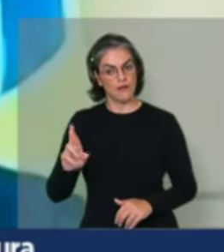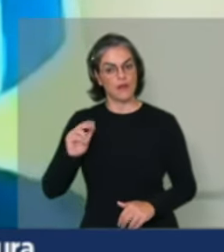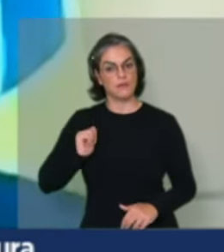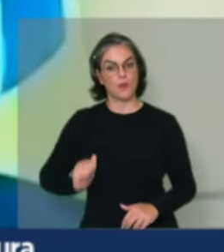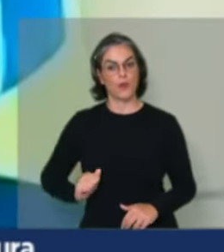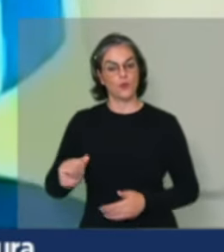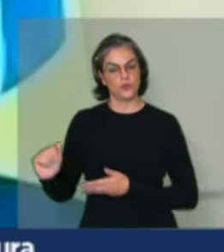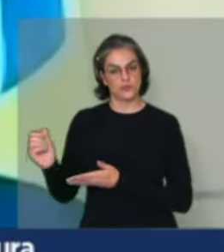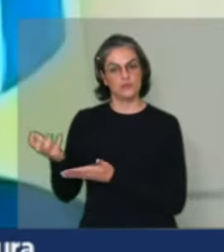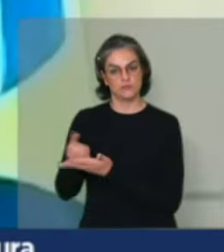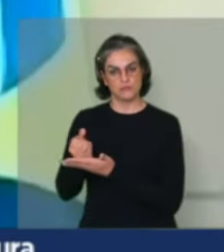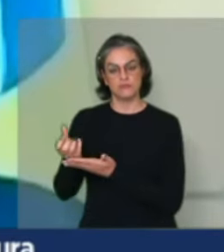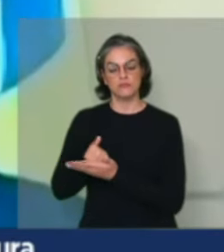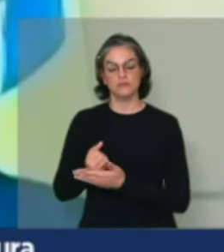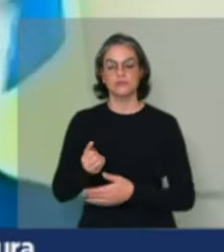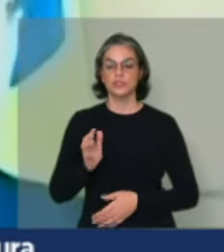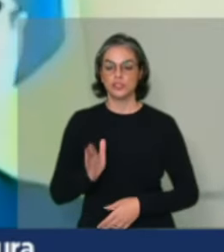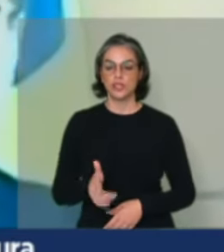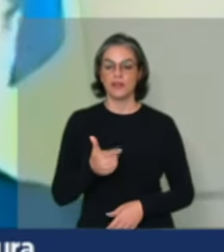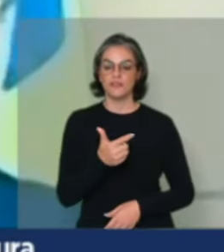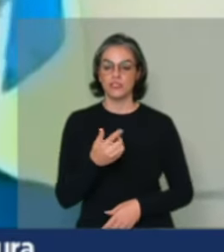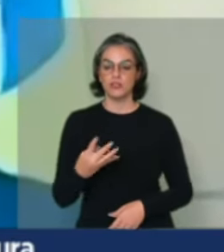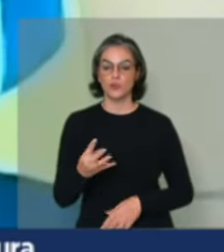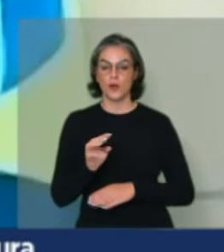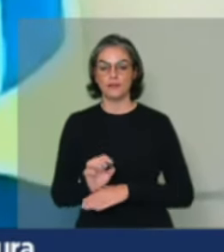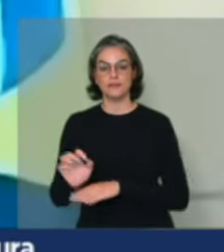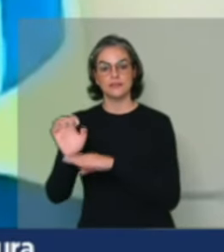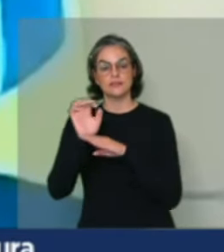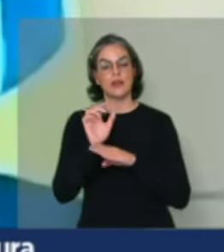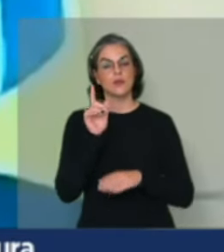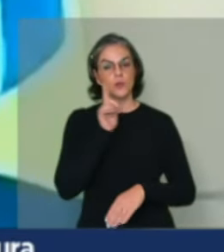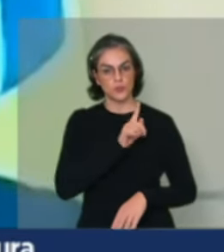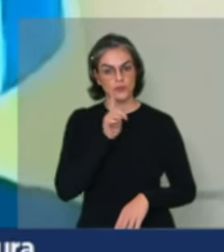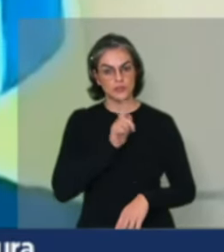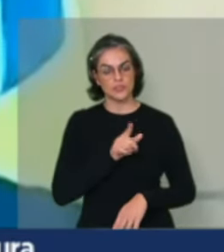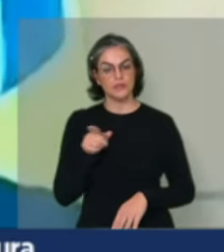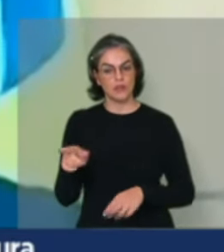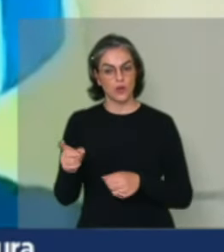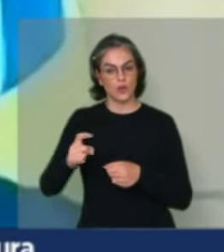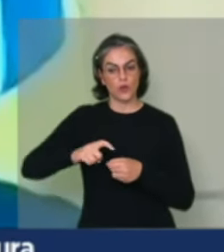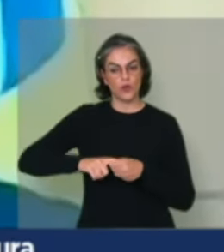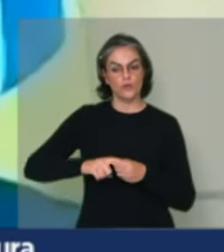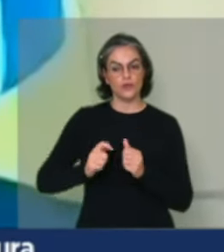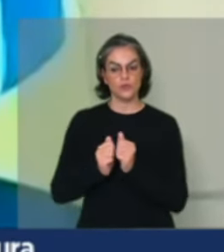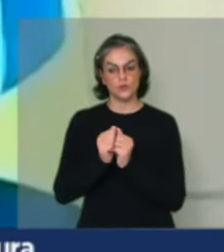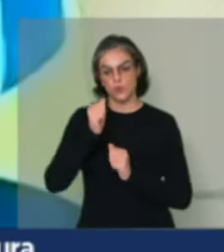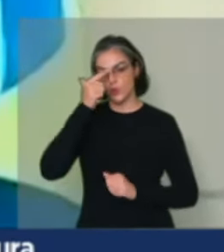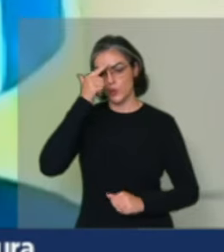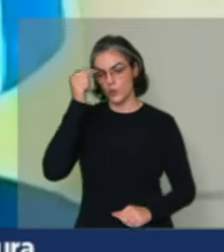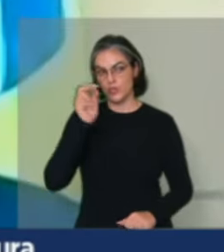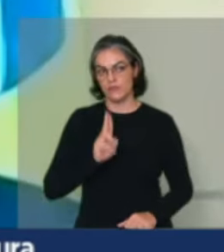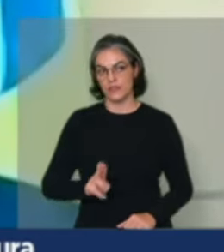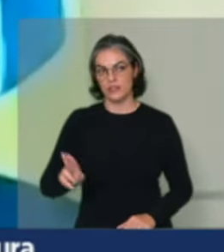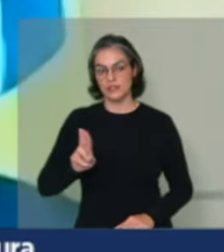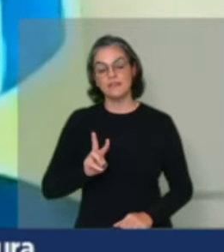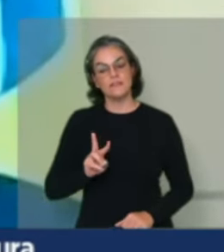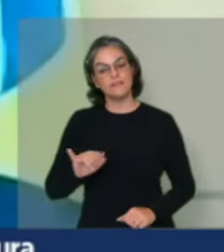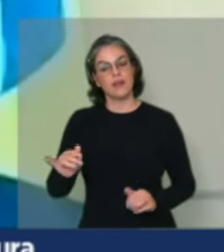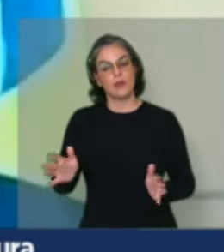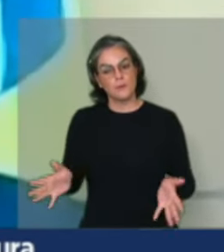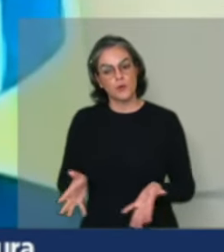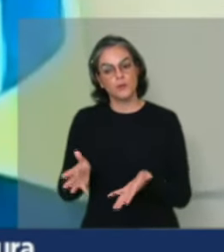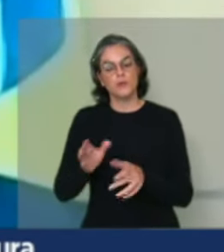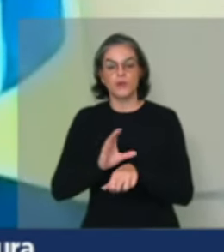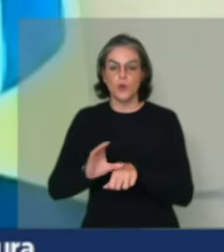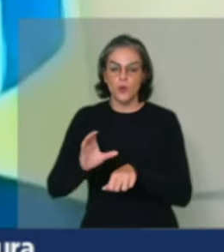já em 24 unidades da federação e ele é conveniado com as universidades que vão promover os cursos que nós